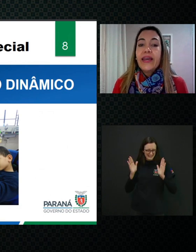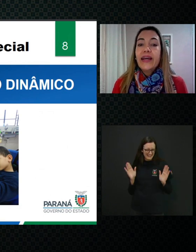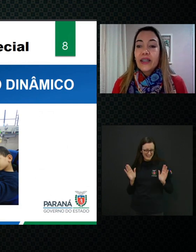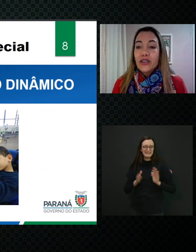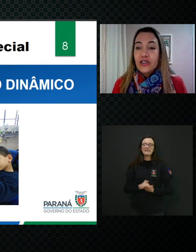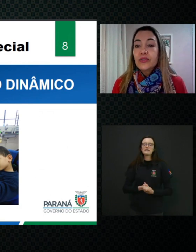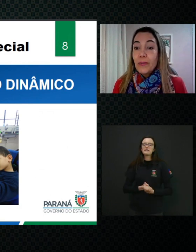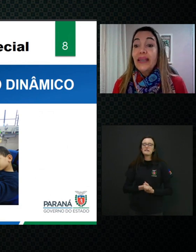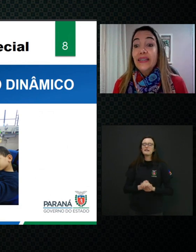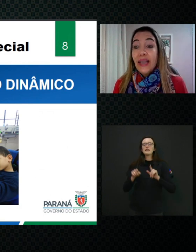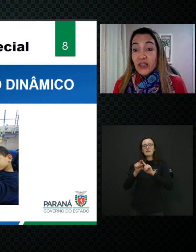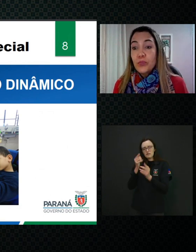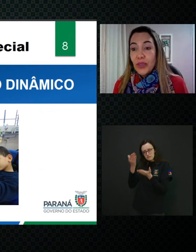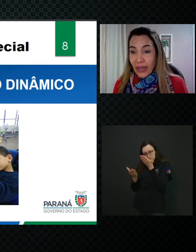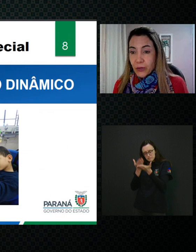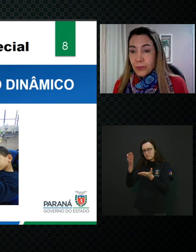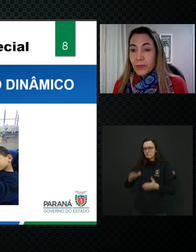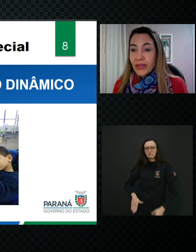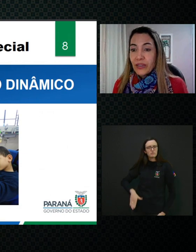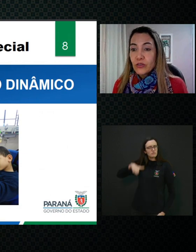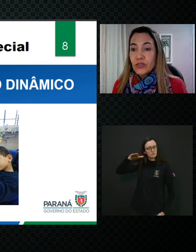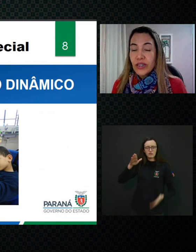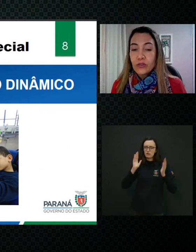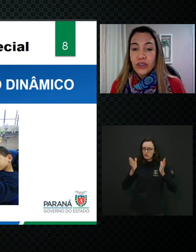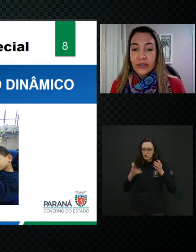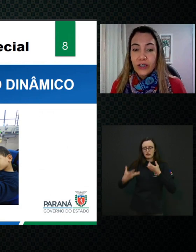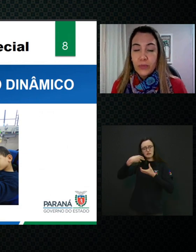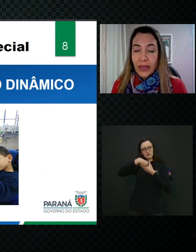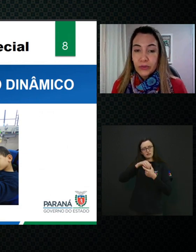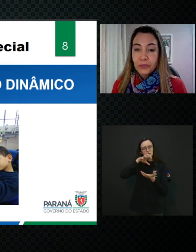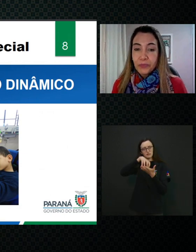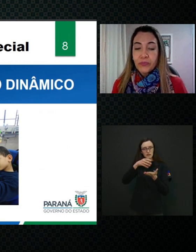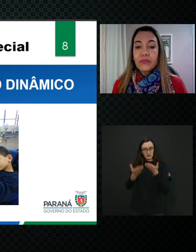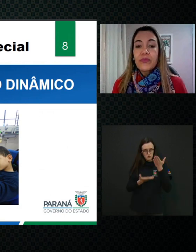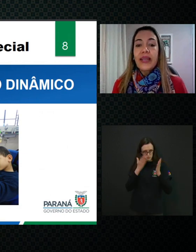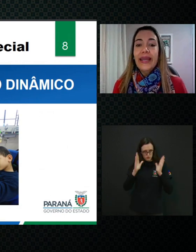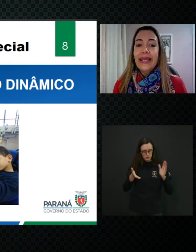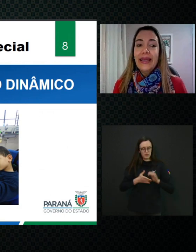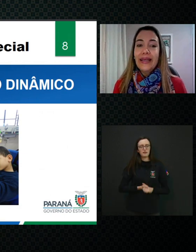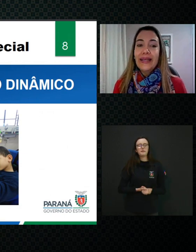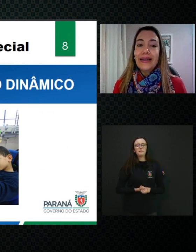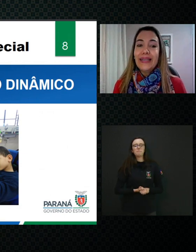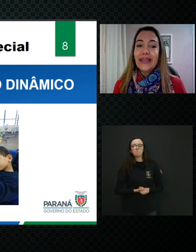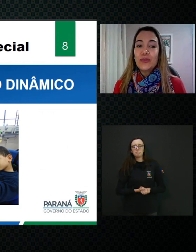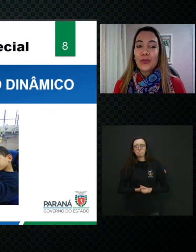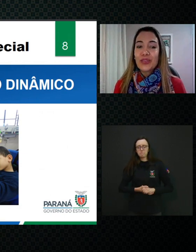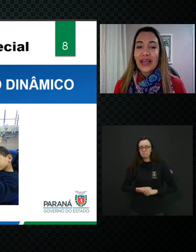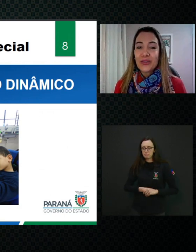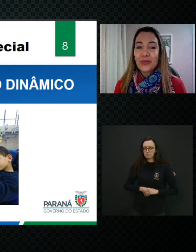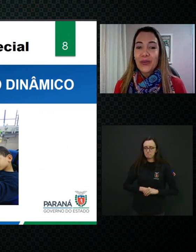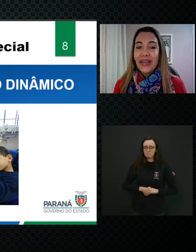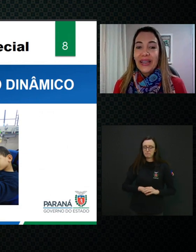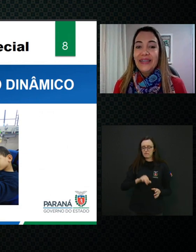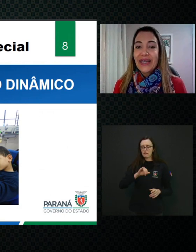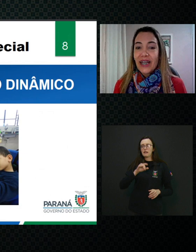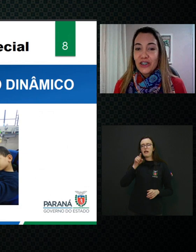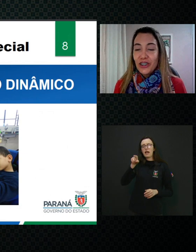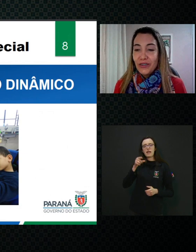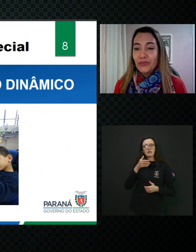e é atendido também desde pequeno, dentro do centro de atendimento. E esse processo